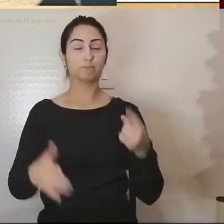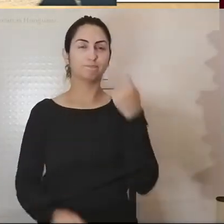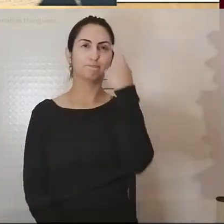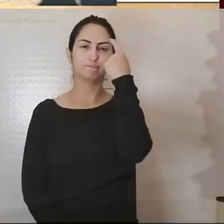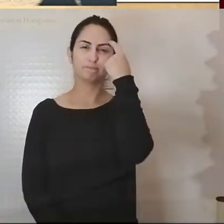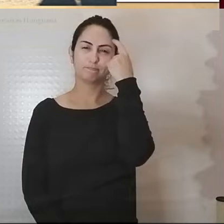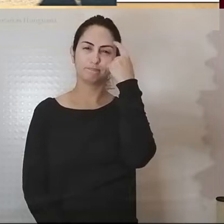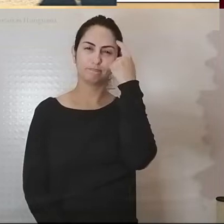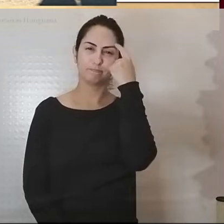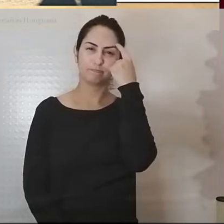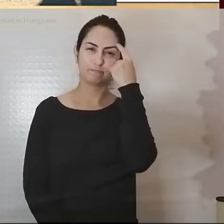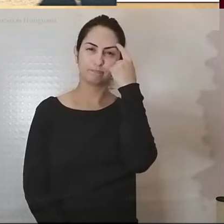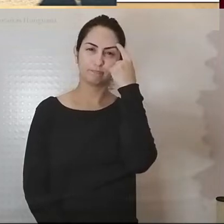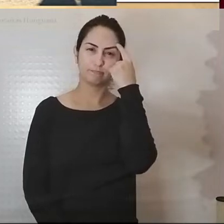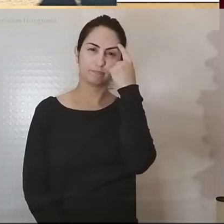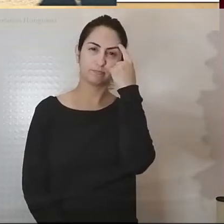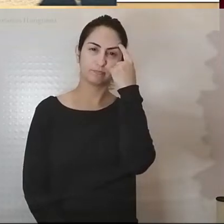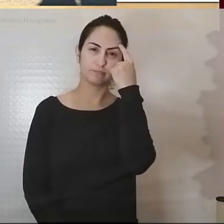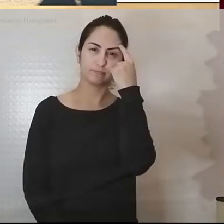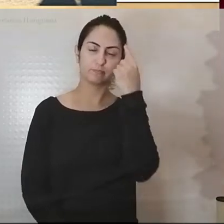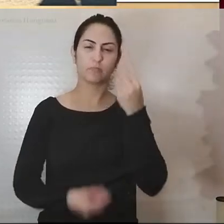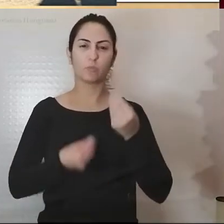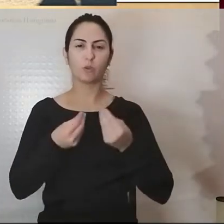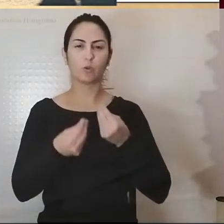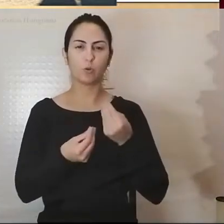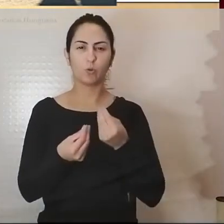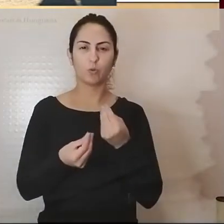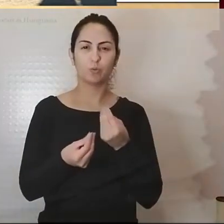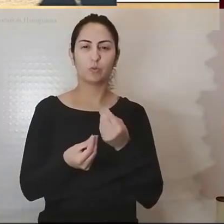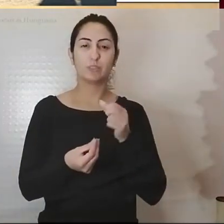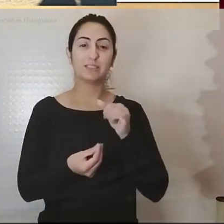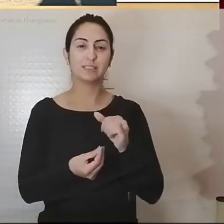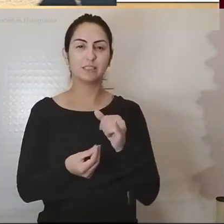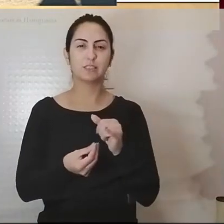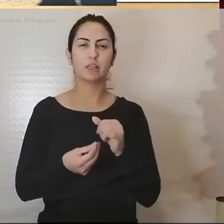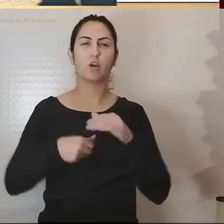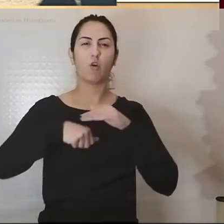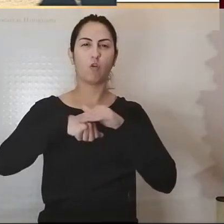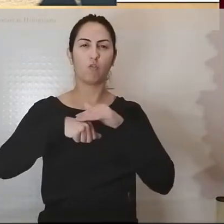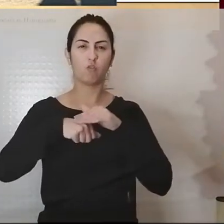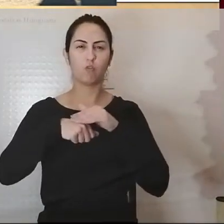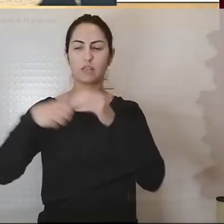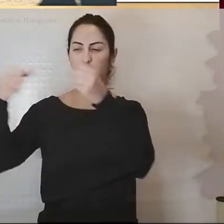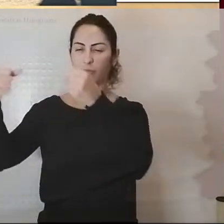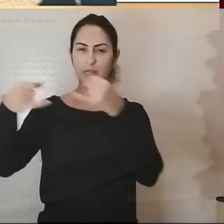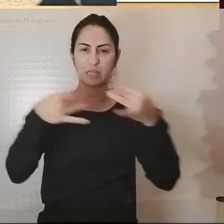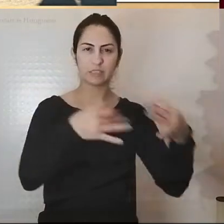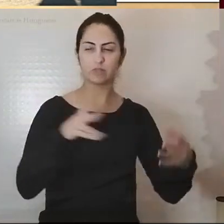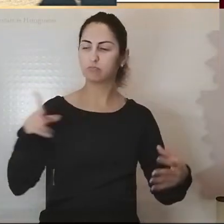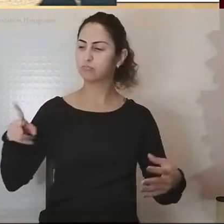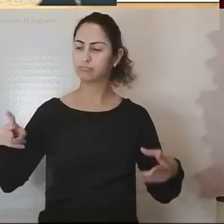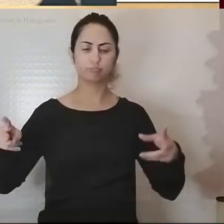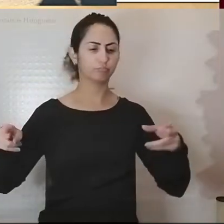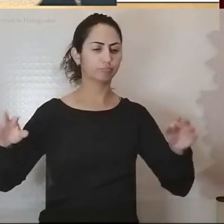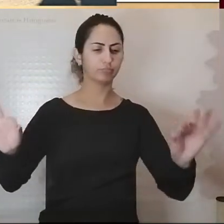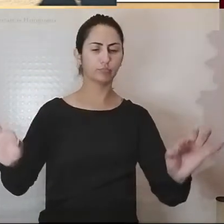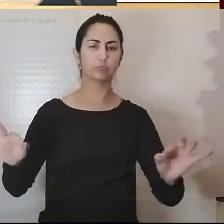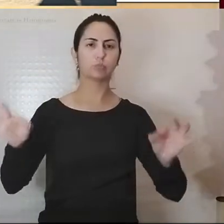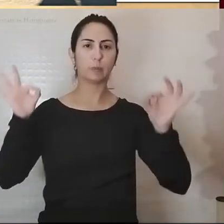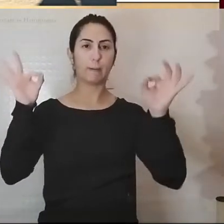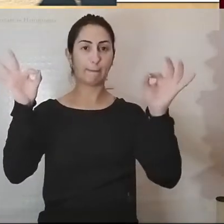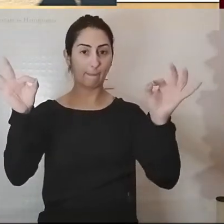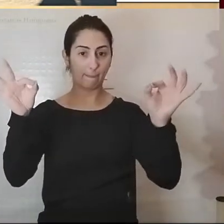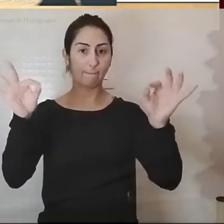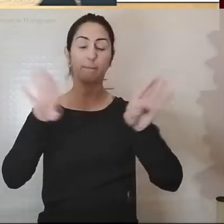que, através de recortes, de conversas com estudantes da Universidade Eduardo Mondelano, que são